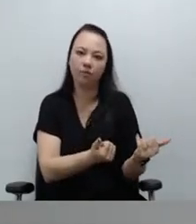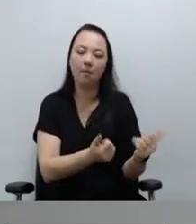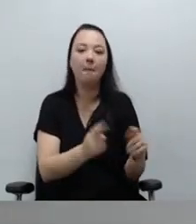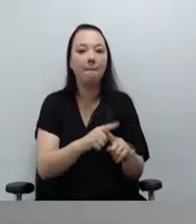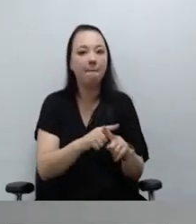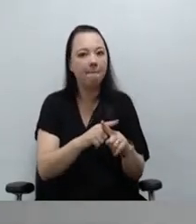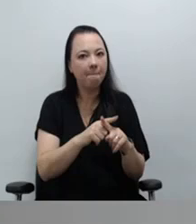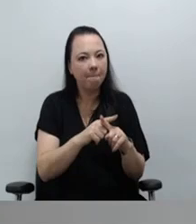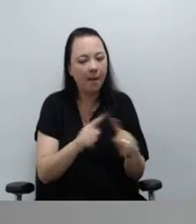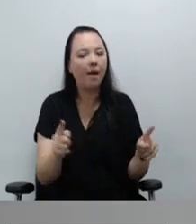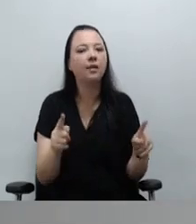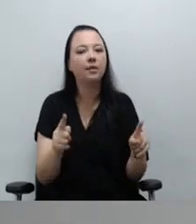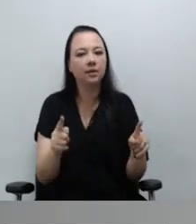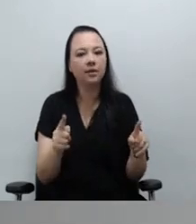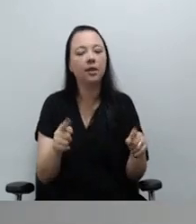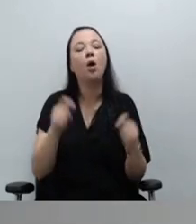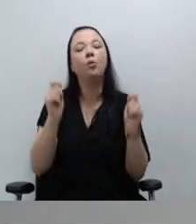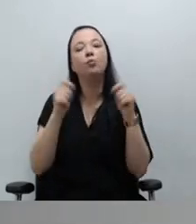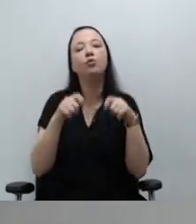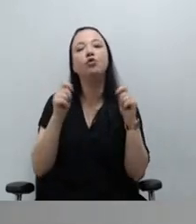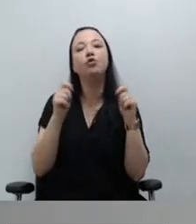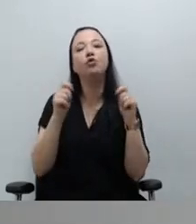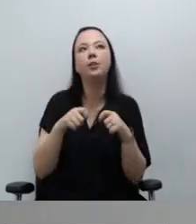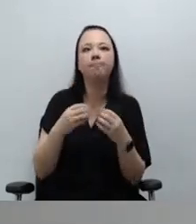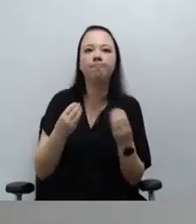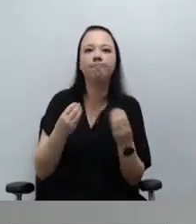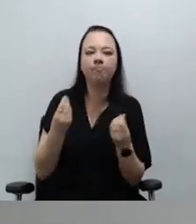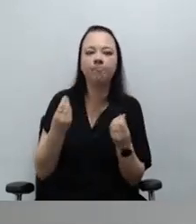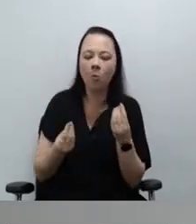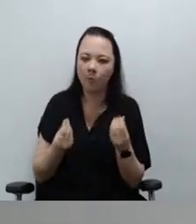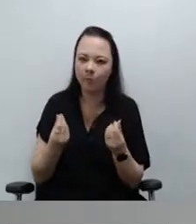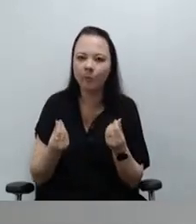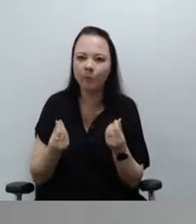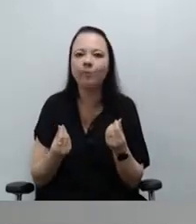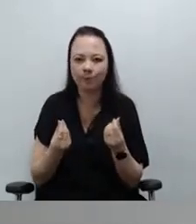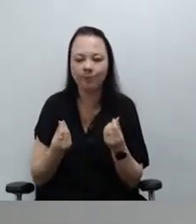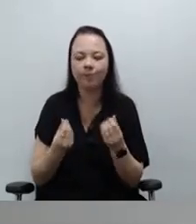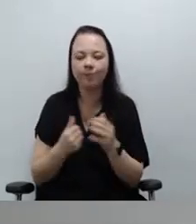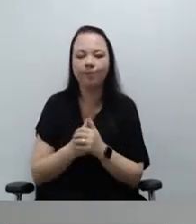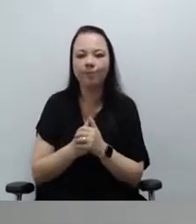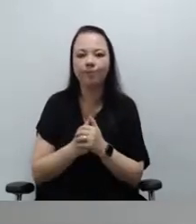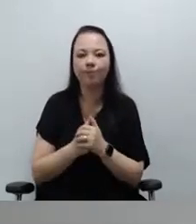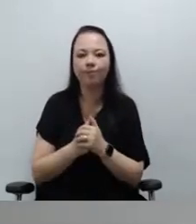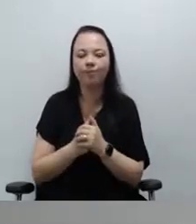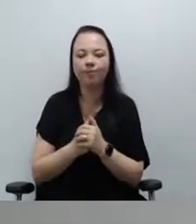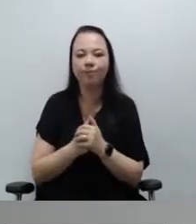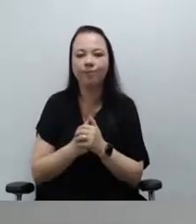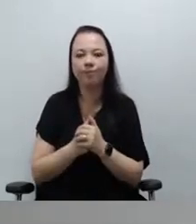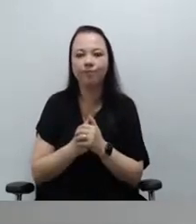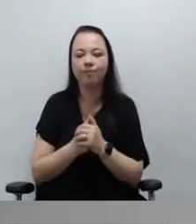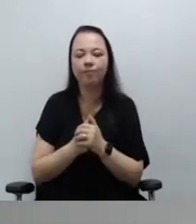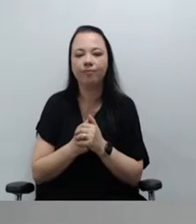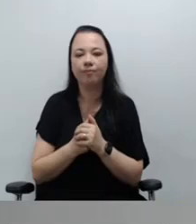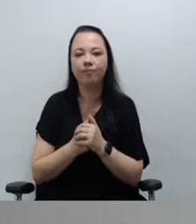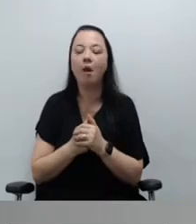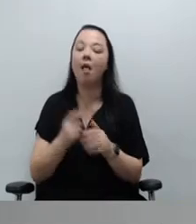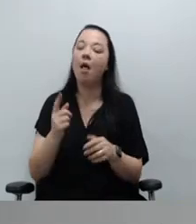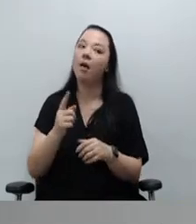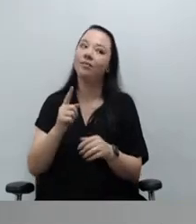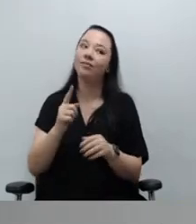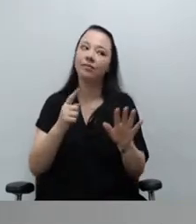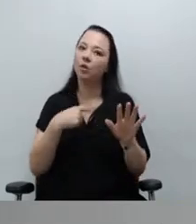difundida entre várias varas, o que, para nós, não é um motivo válido, já que